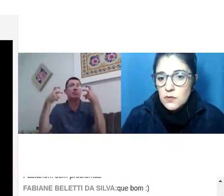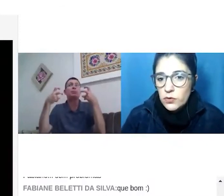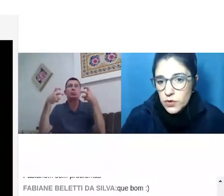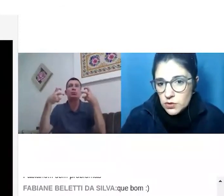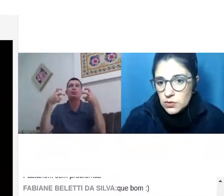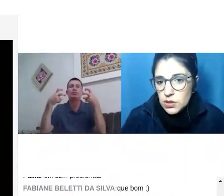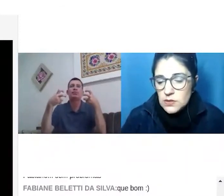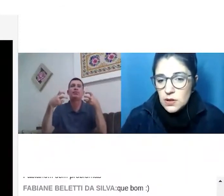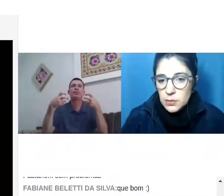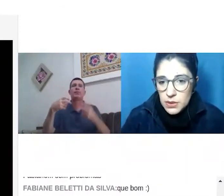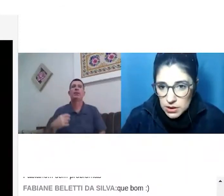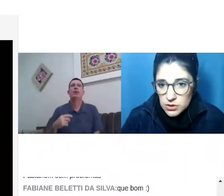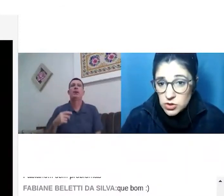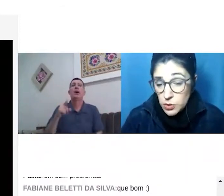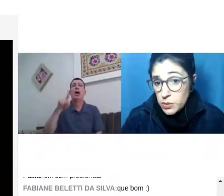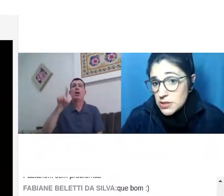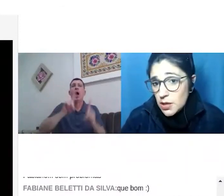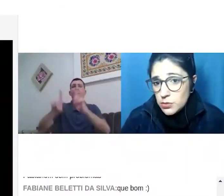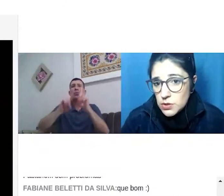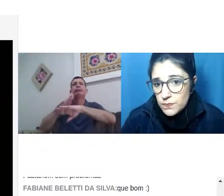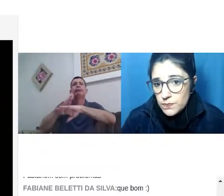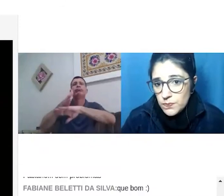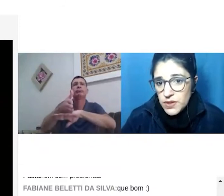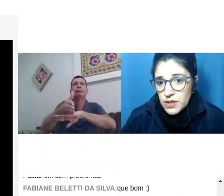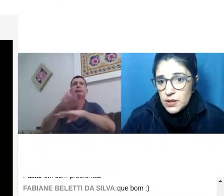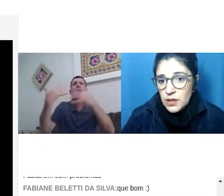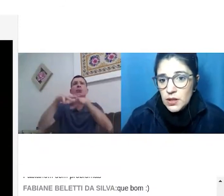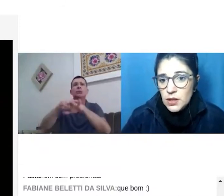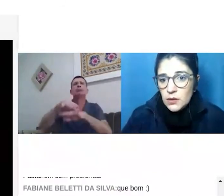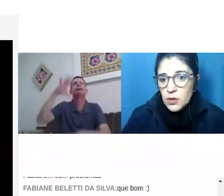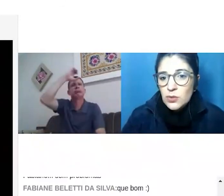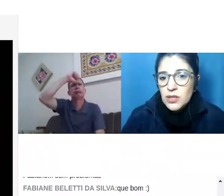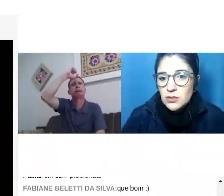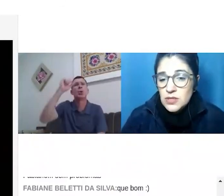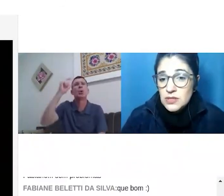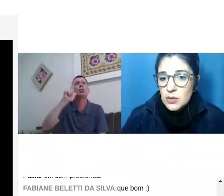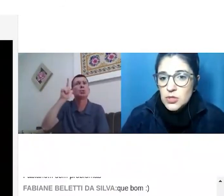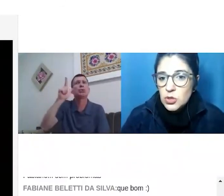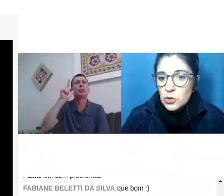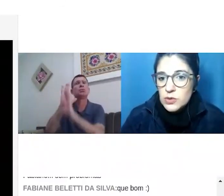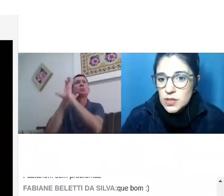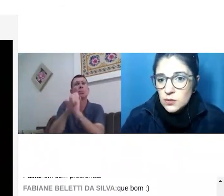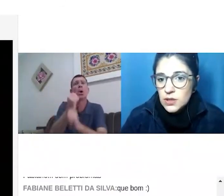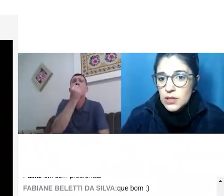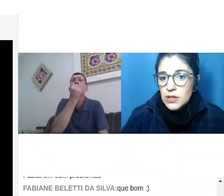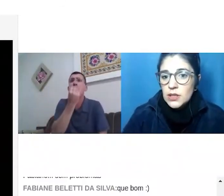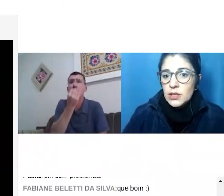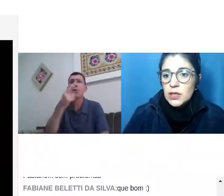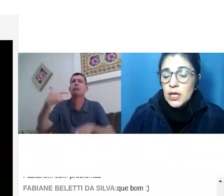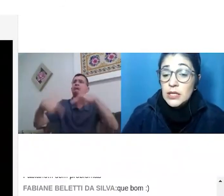desenvolvido do que na escola bilingue. Eu percebo isso. E quando entram num sistema de inclusão